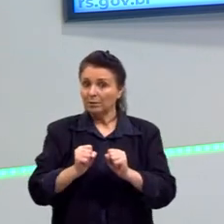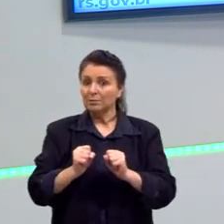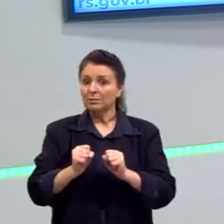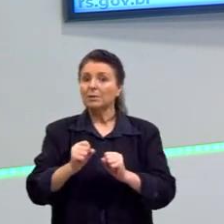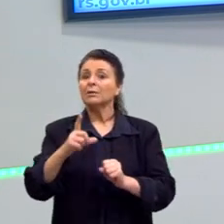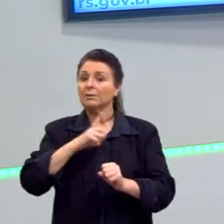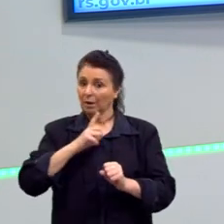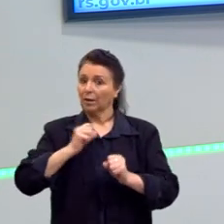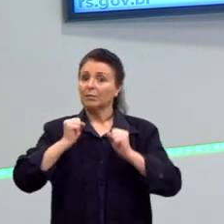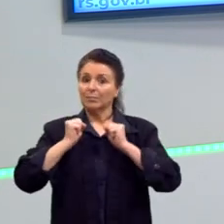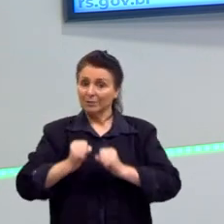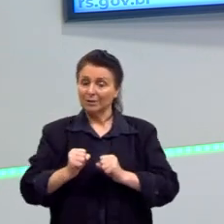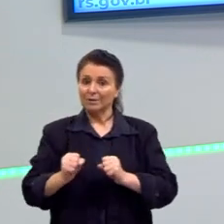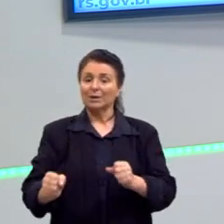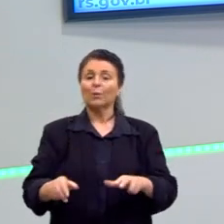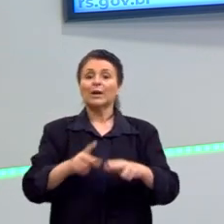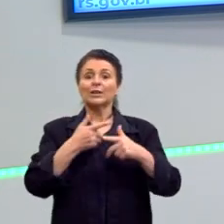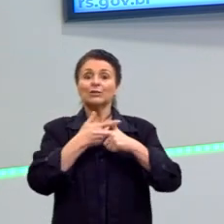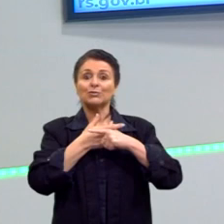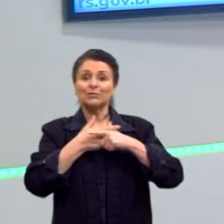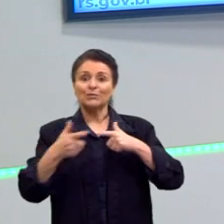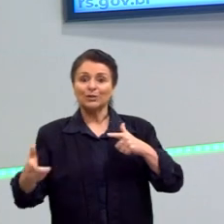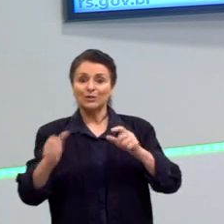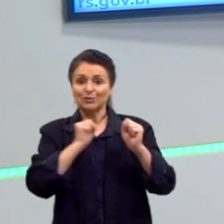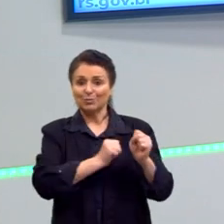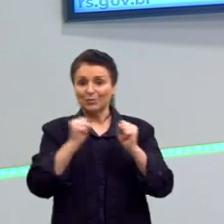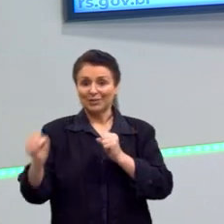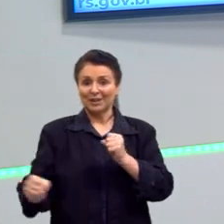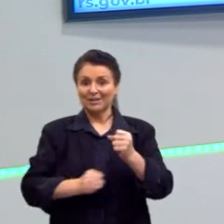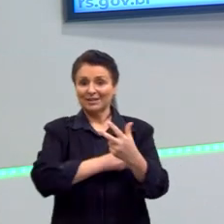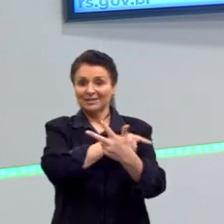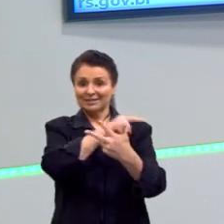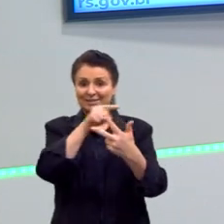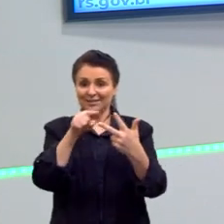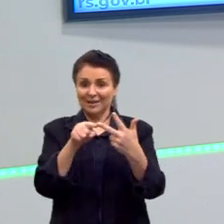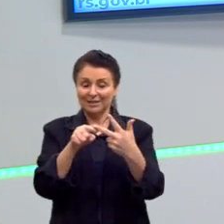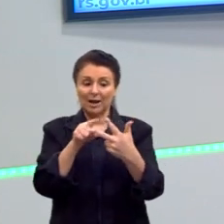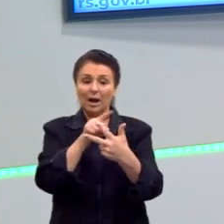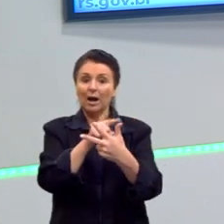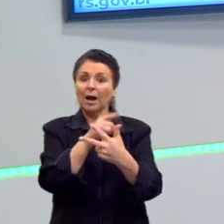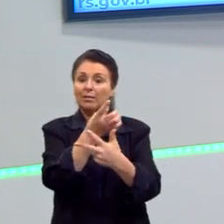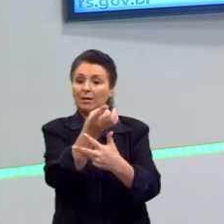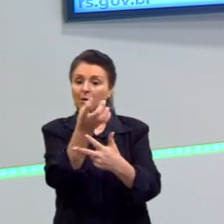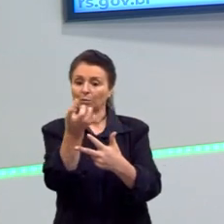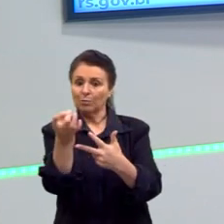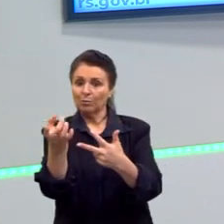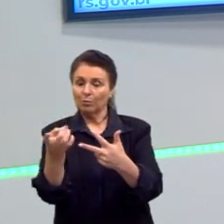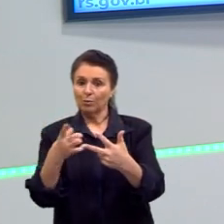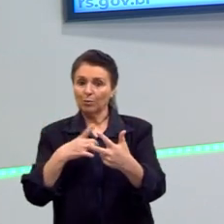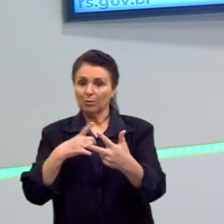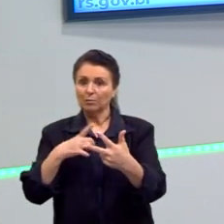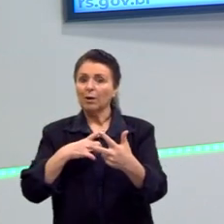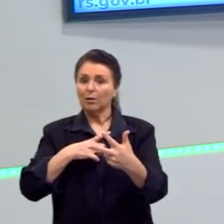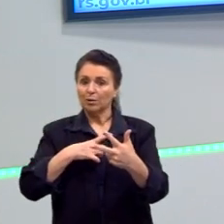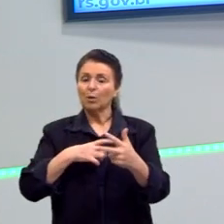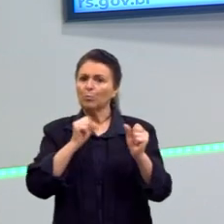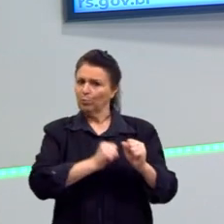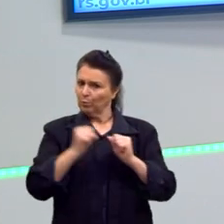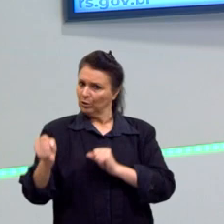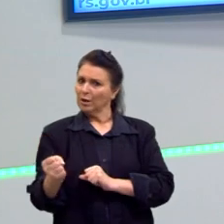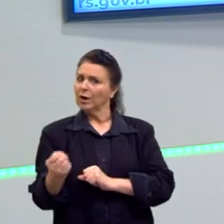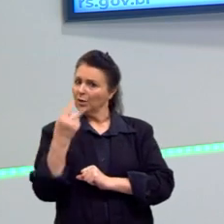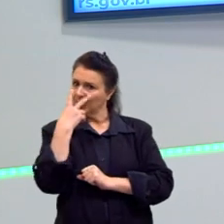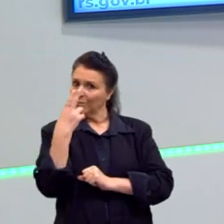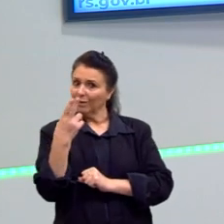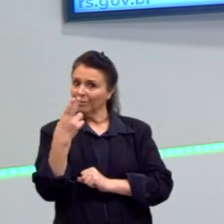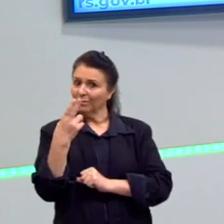divide, então, em três fatias o poder. E cada um desses poderes tem o mesmo poder, não sei o repetindo.